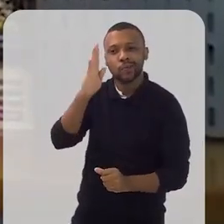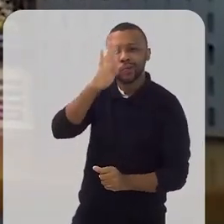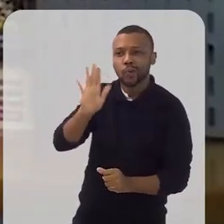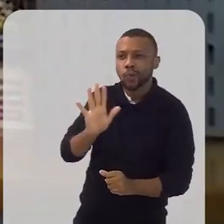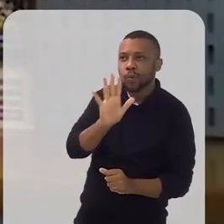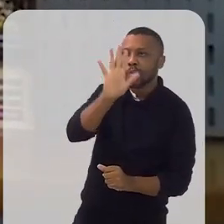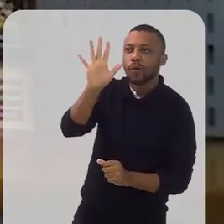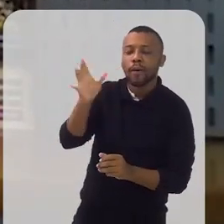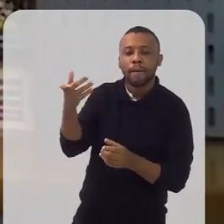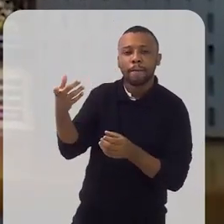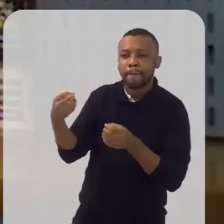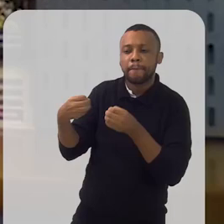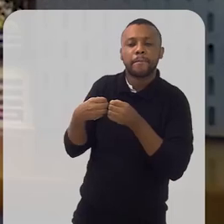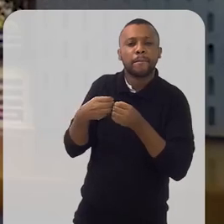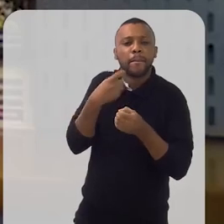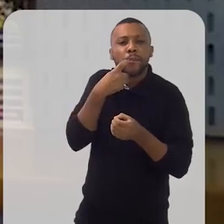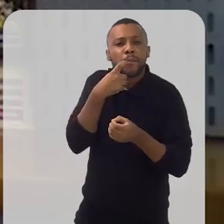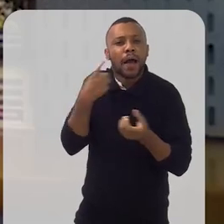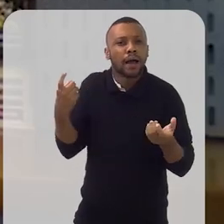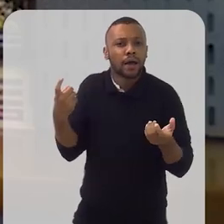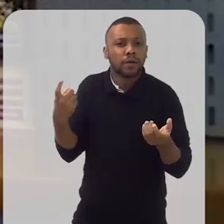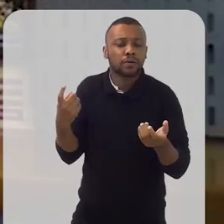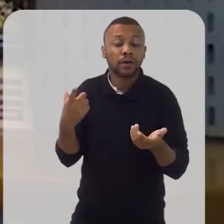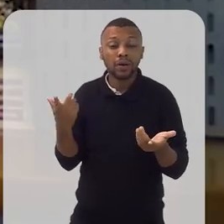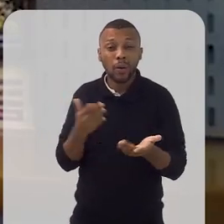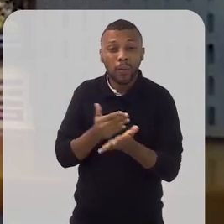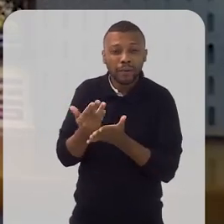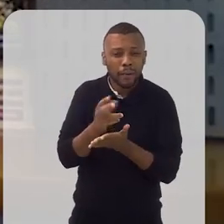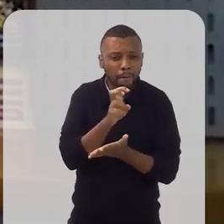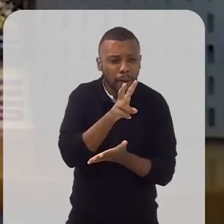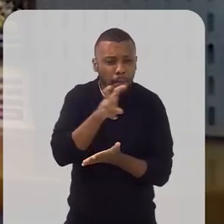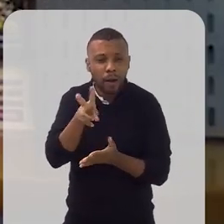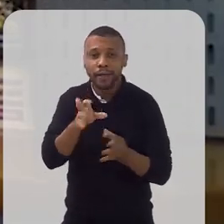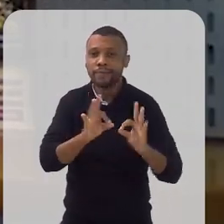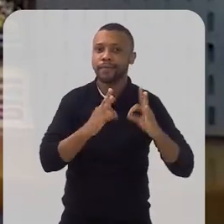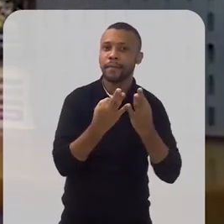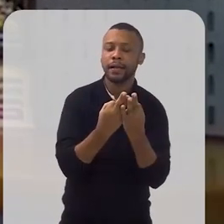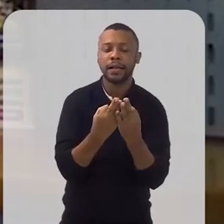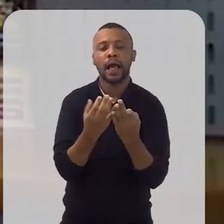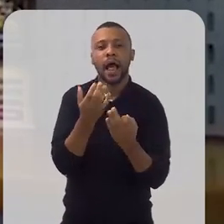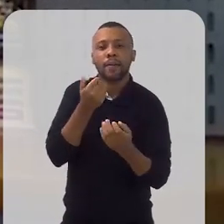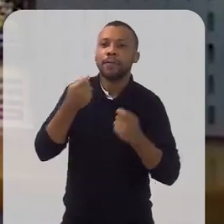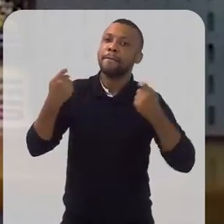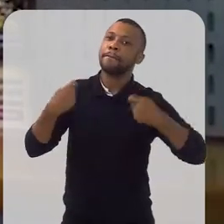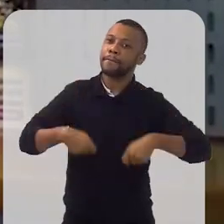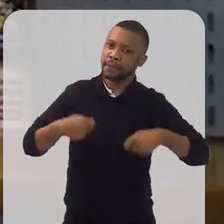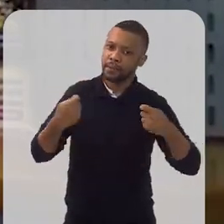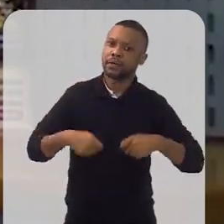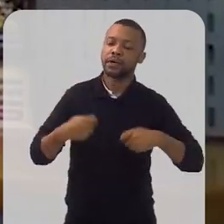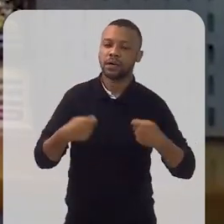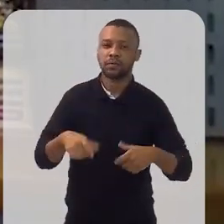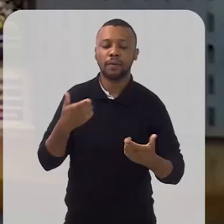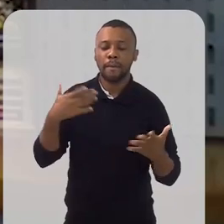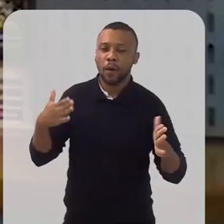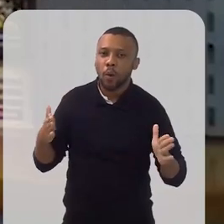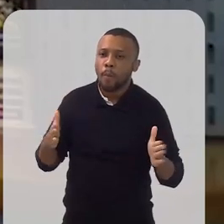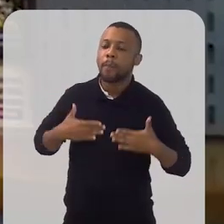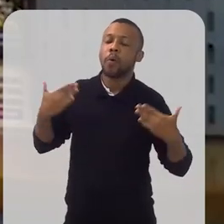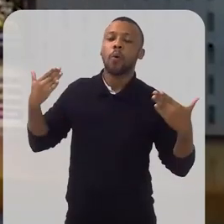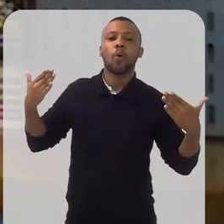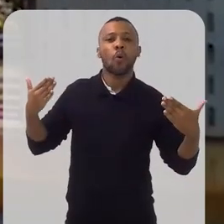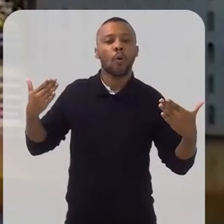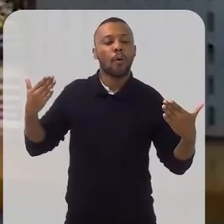aqui no nosso próximo da gente. E a gente começou a se deparar com muitas famílias precisando de alimento. E isso, mais